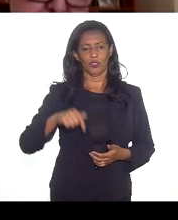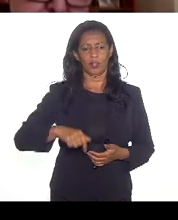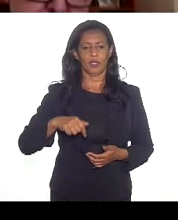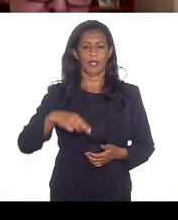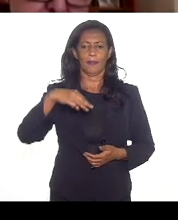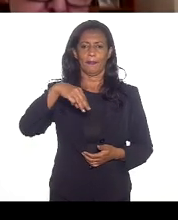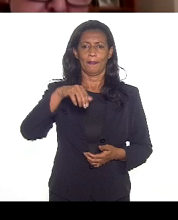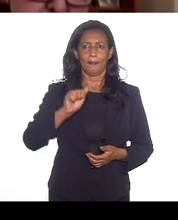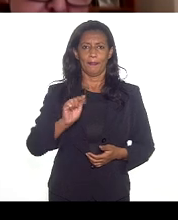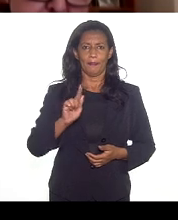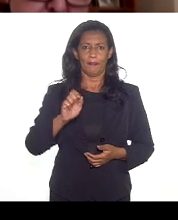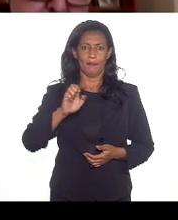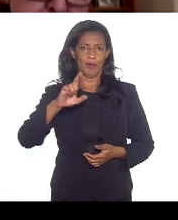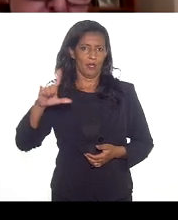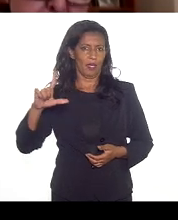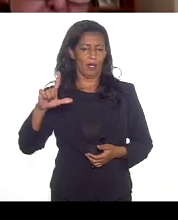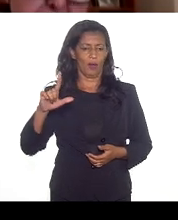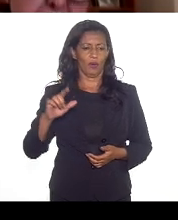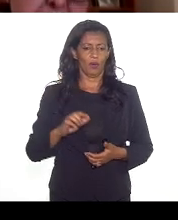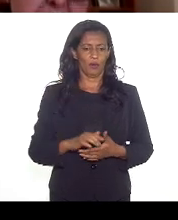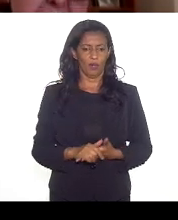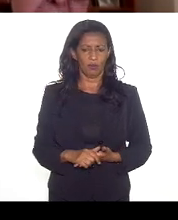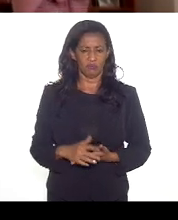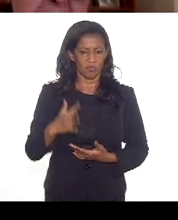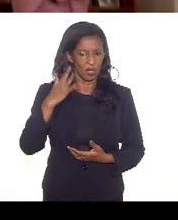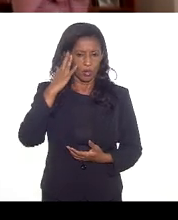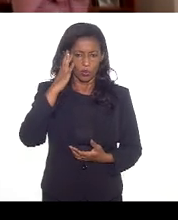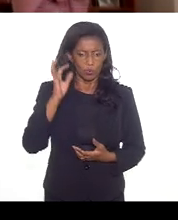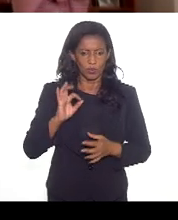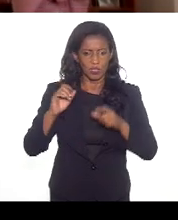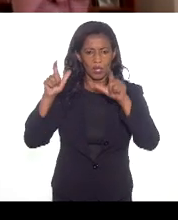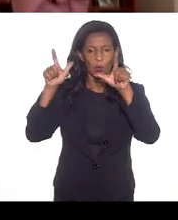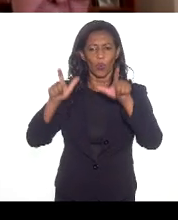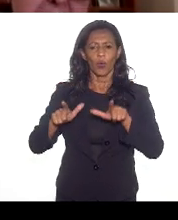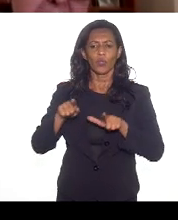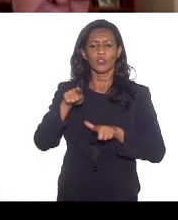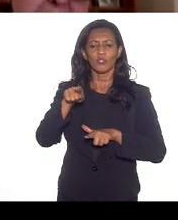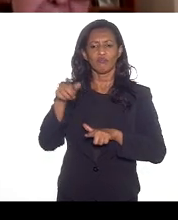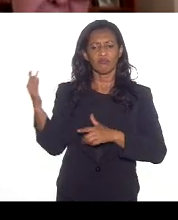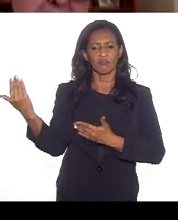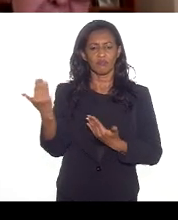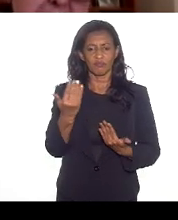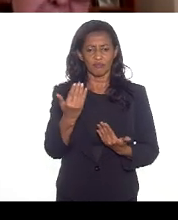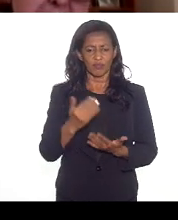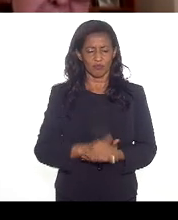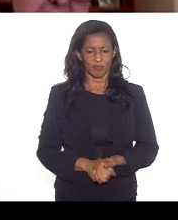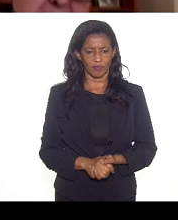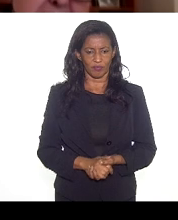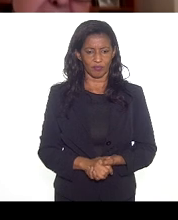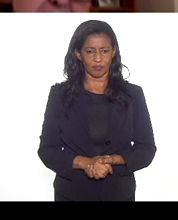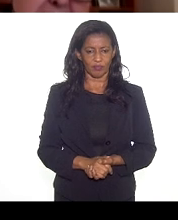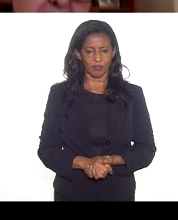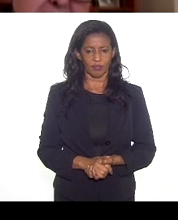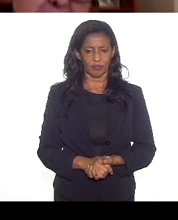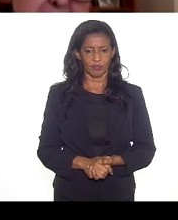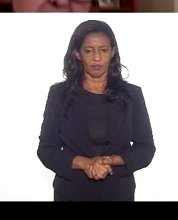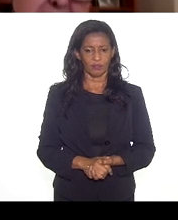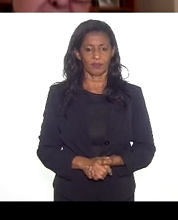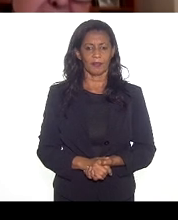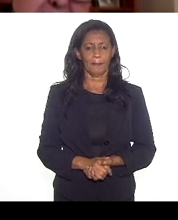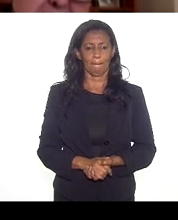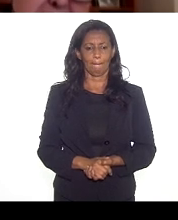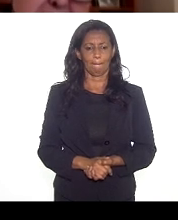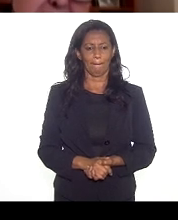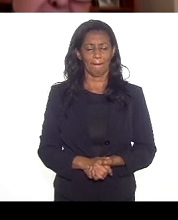Miguel Felipe, eu não sei, Miguel, de onde você é, você pode, quero passar então para o Emanuel Tissales, fechando esse bloco de